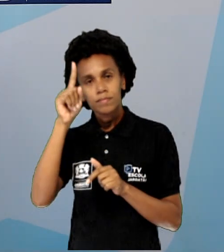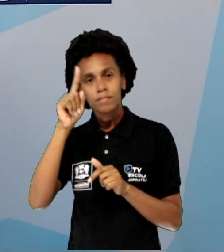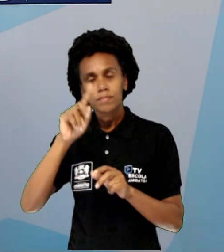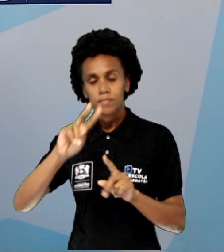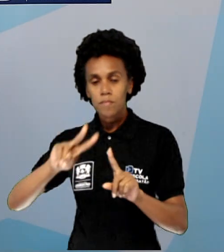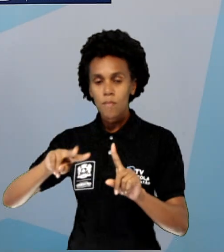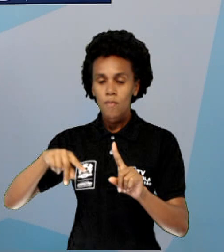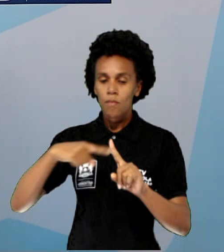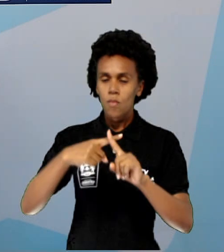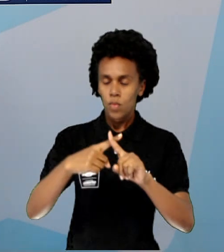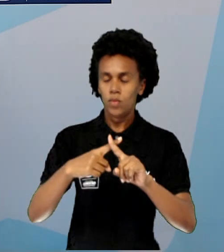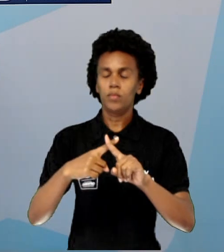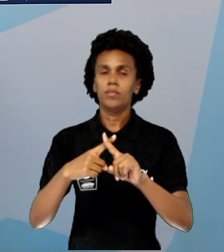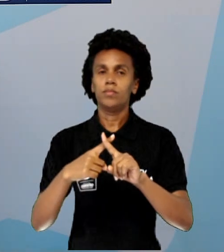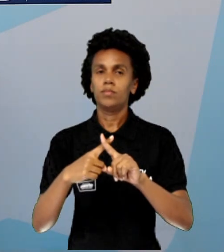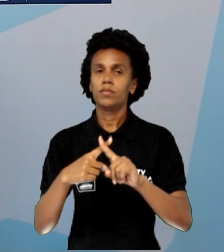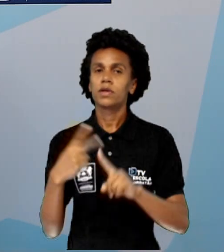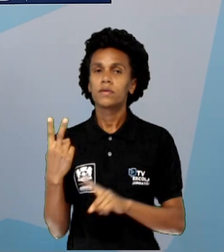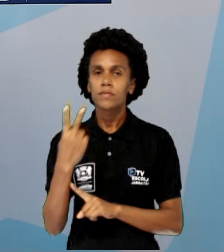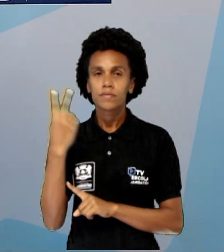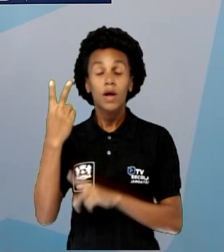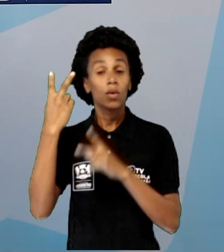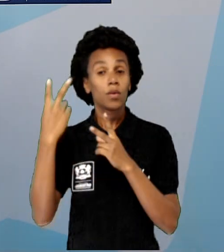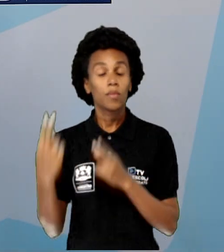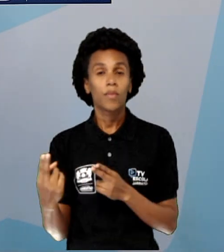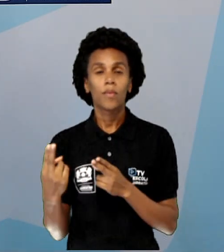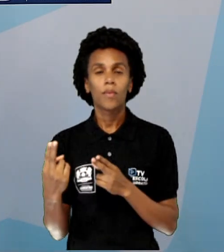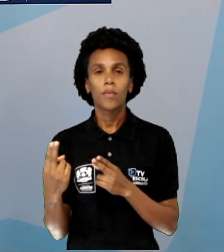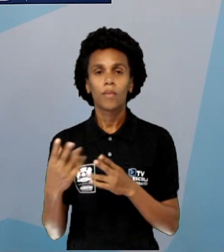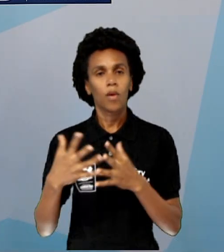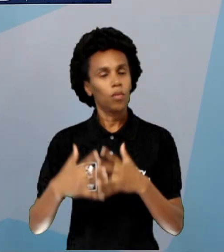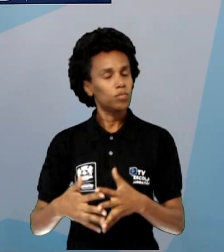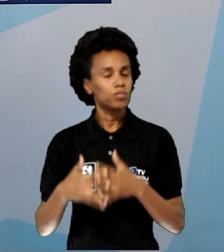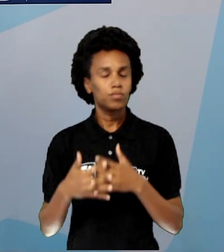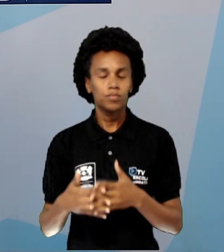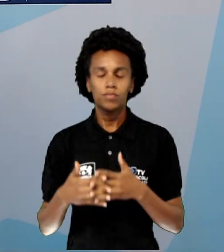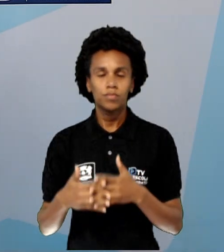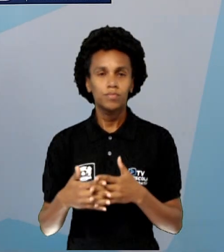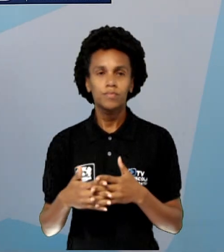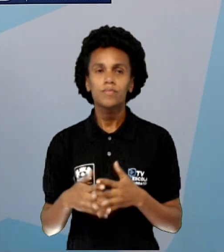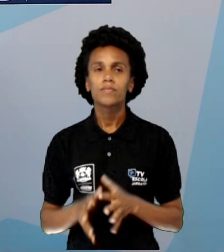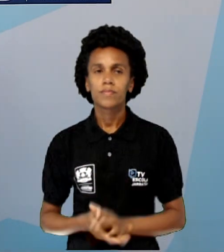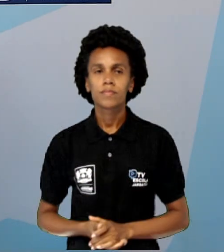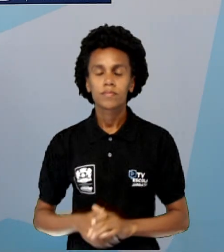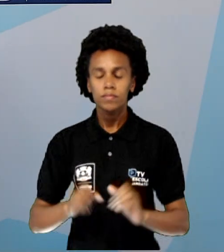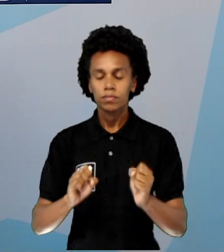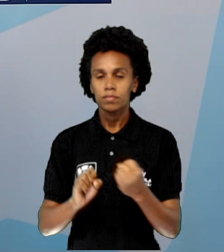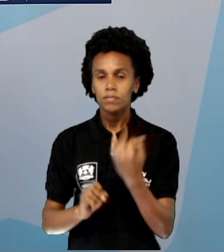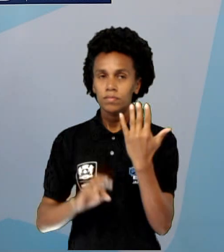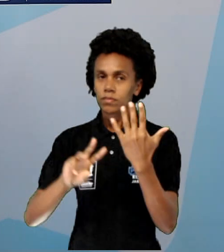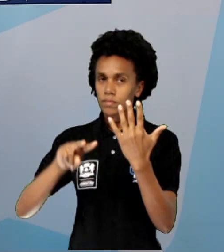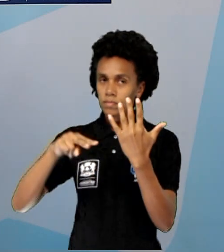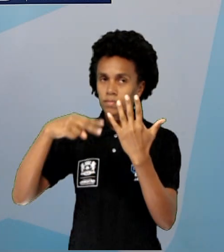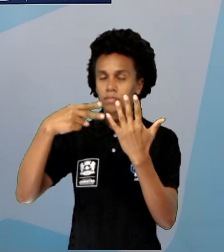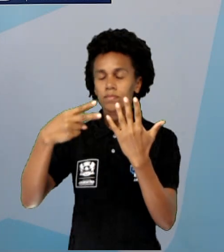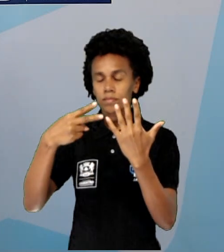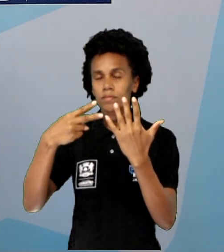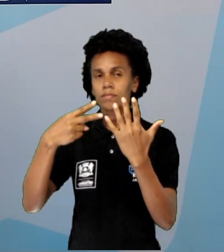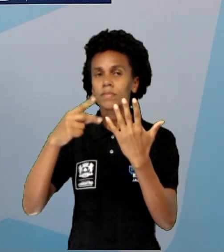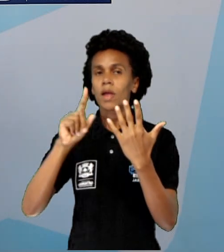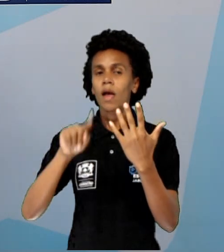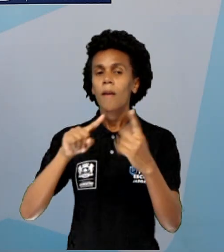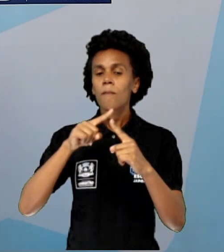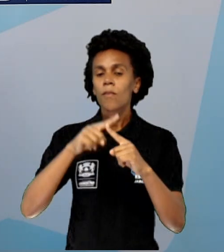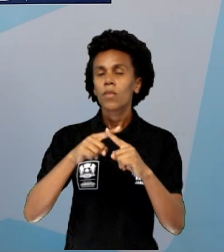confunde. A multiplicação já é a soma de vários fatores iguais. Então, gente viu que três